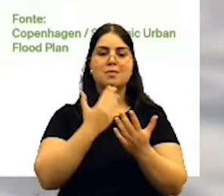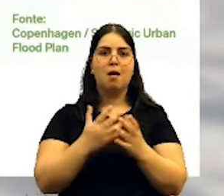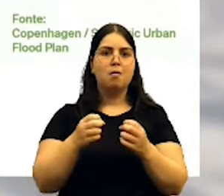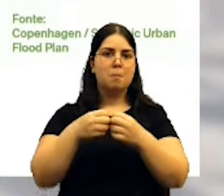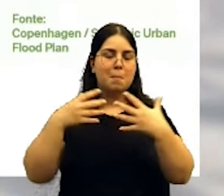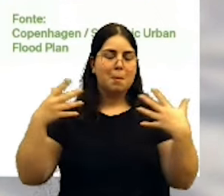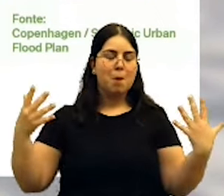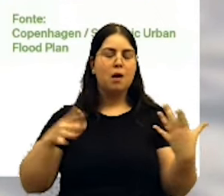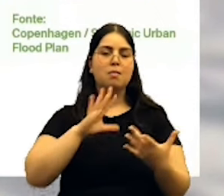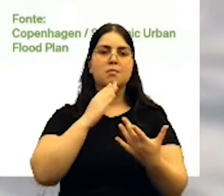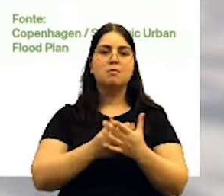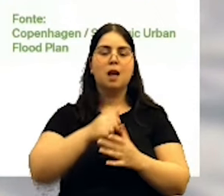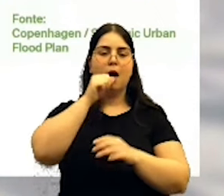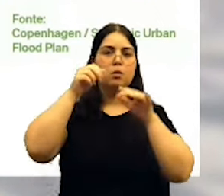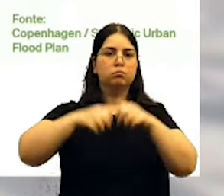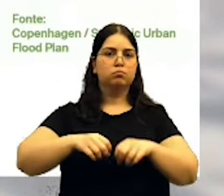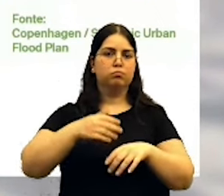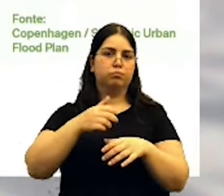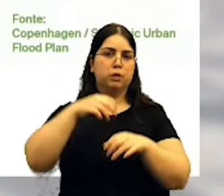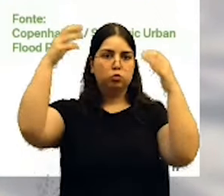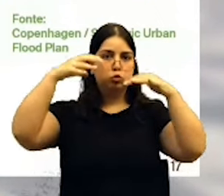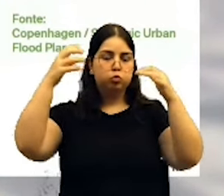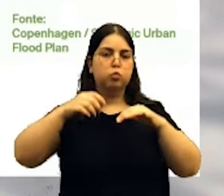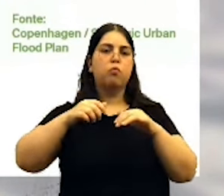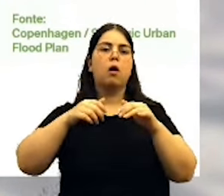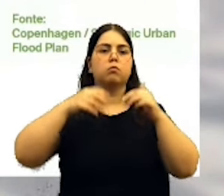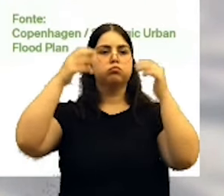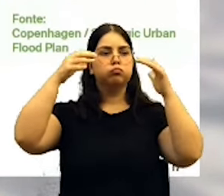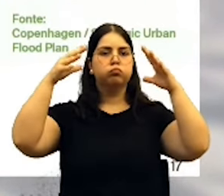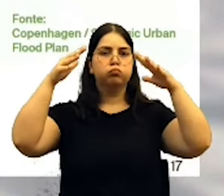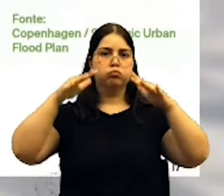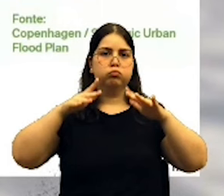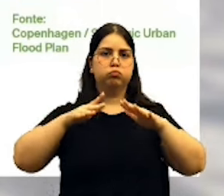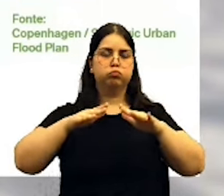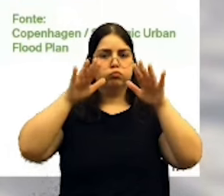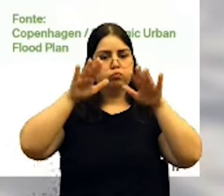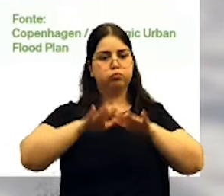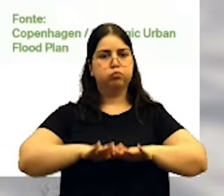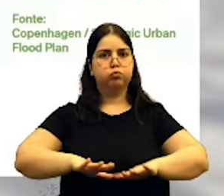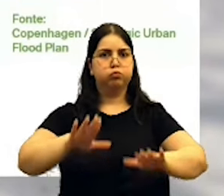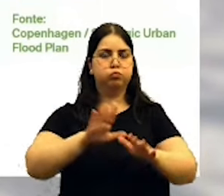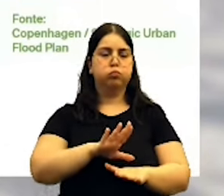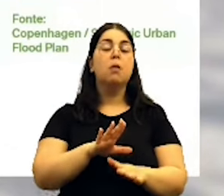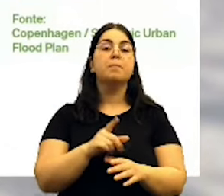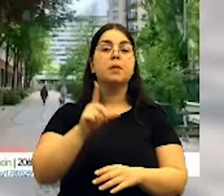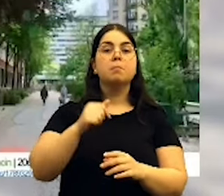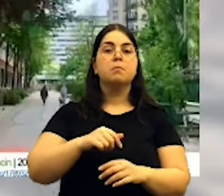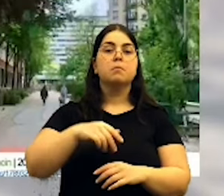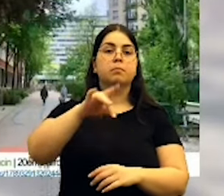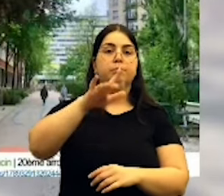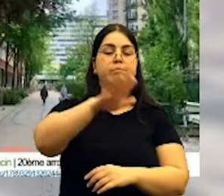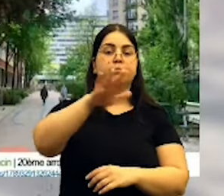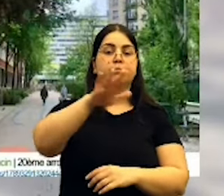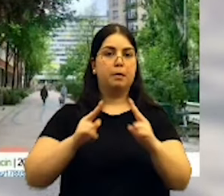absorção da água das chuvas, sobretudo quando ela é em grande excesso. Mas também em Paris, onde temos